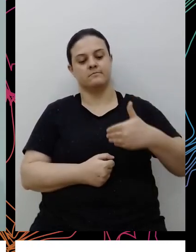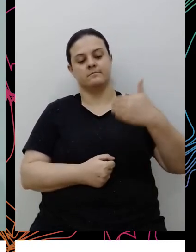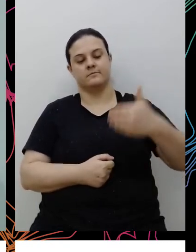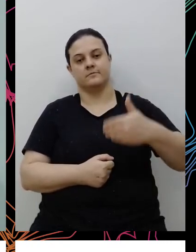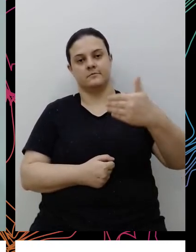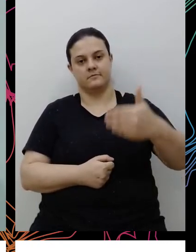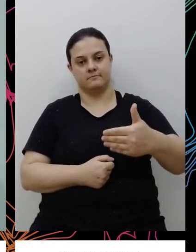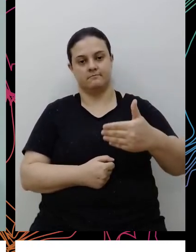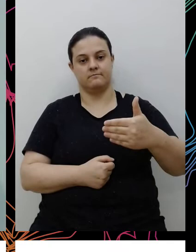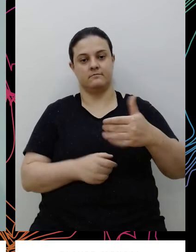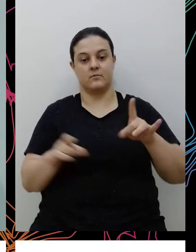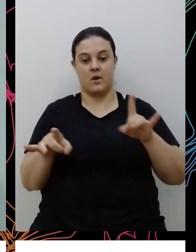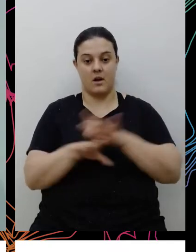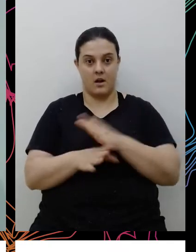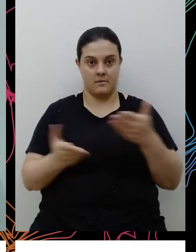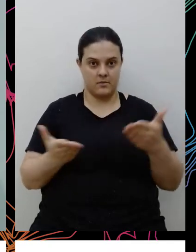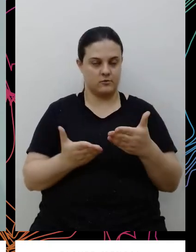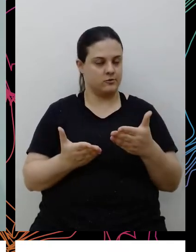não acaba hoje,